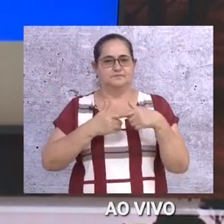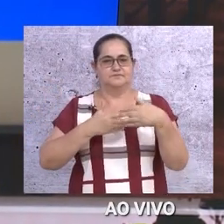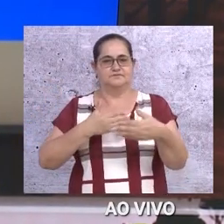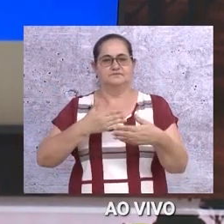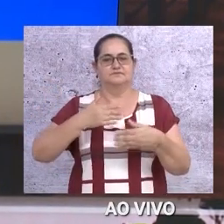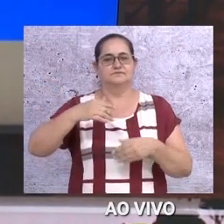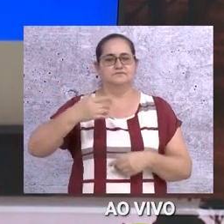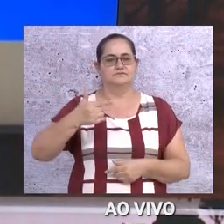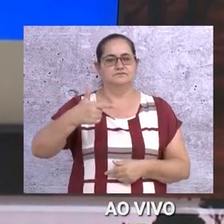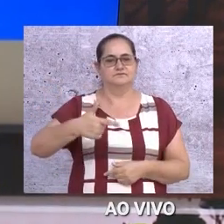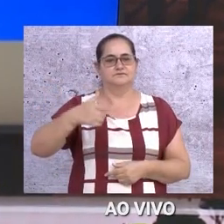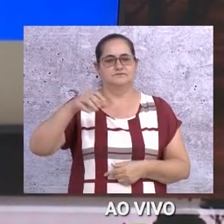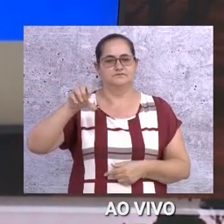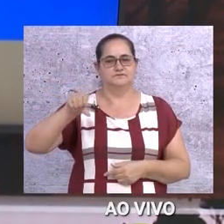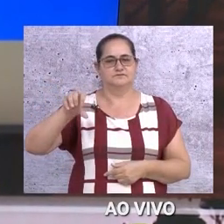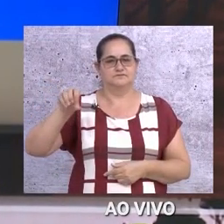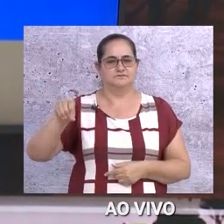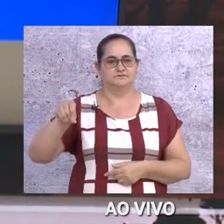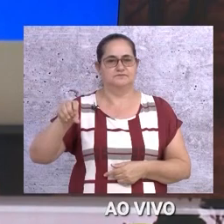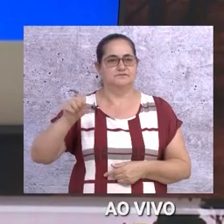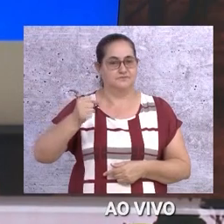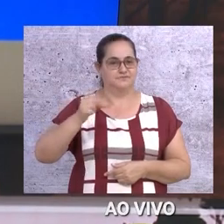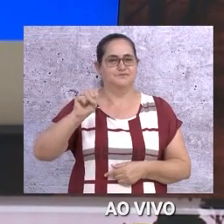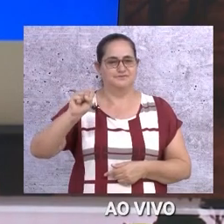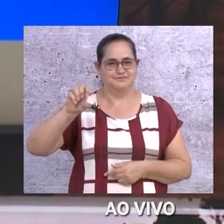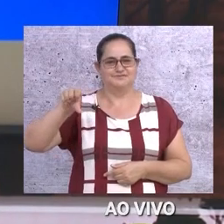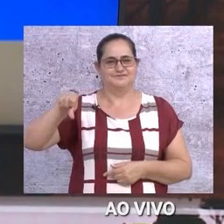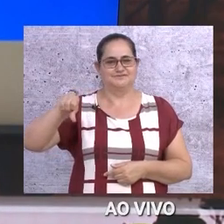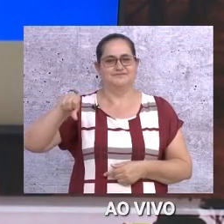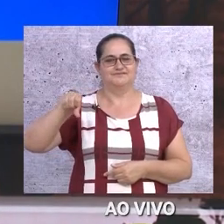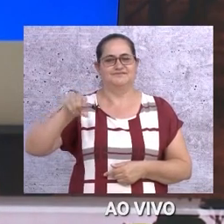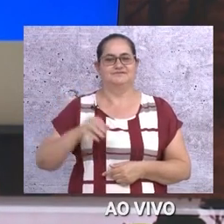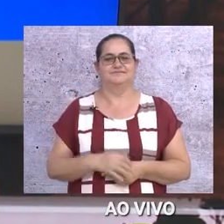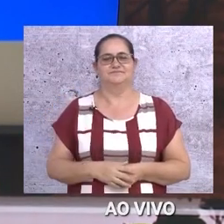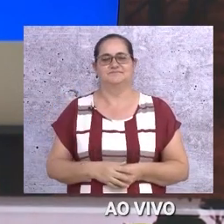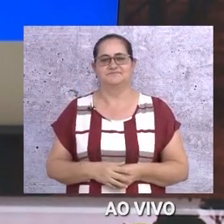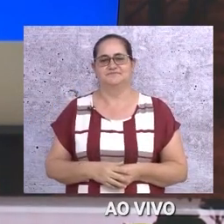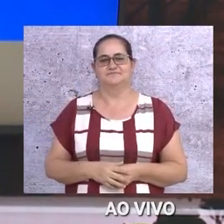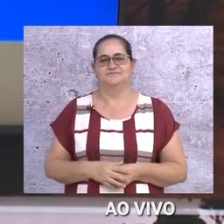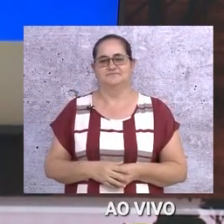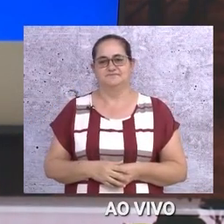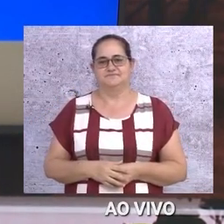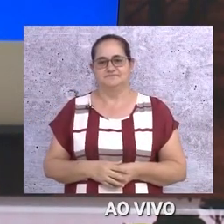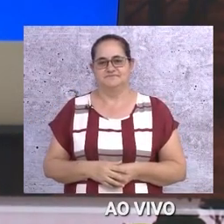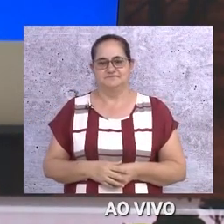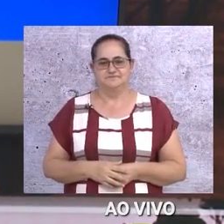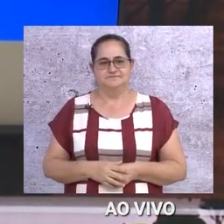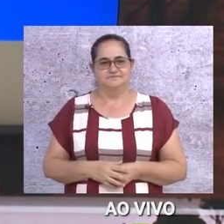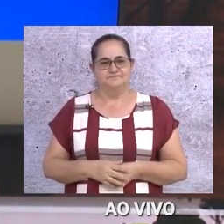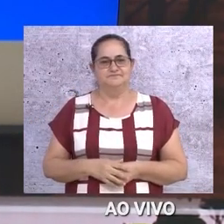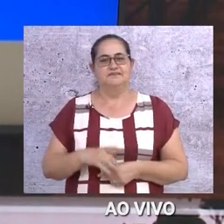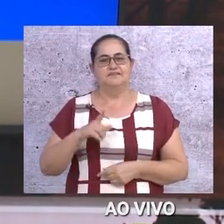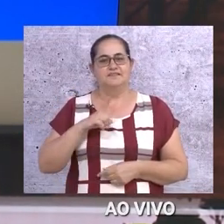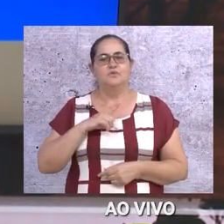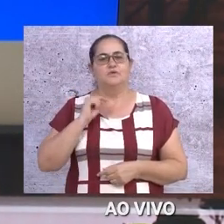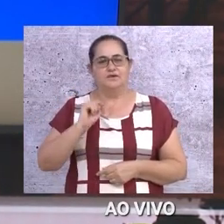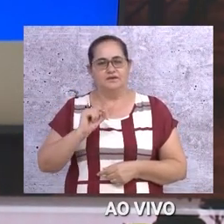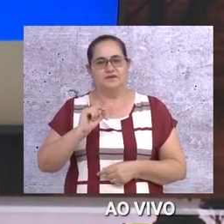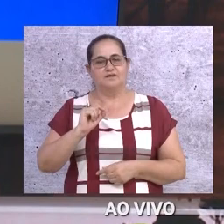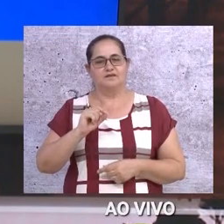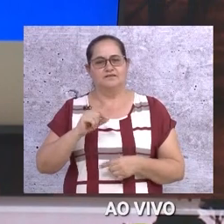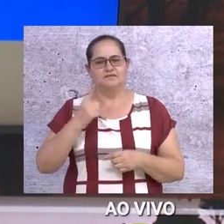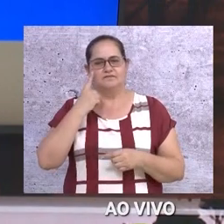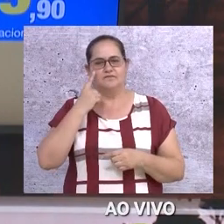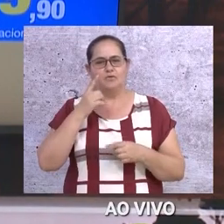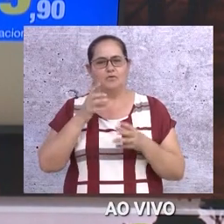289,90. E o paro de amortecedor remanufaturado a partir de R 49,90. E aquele super kit,